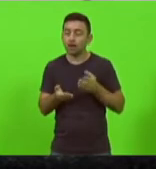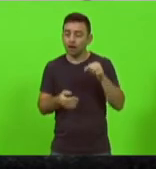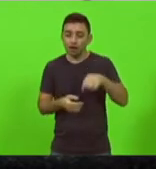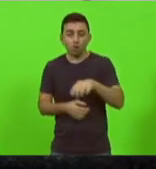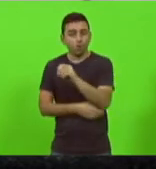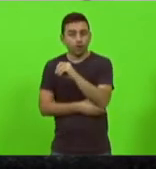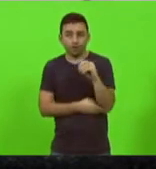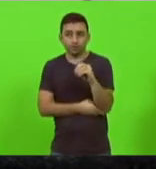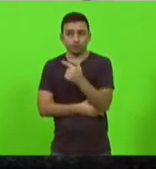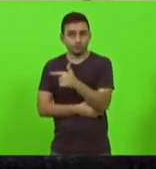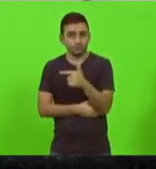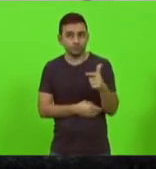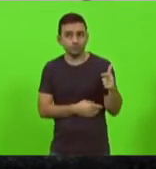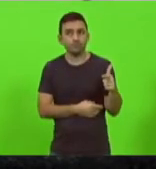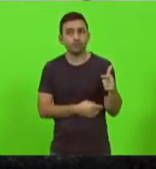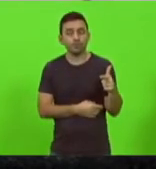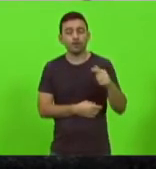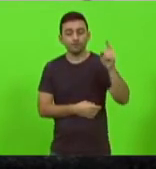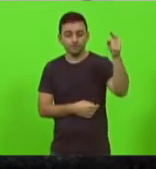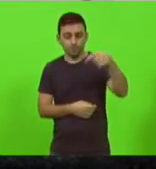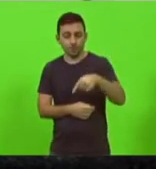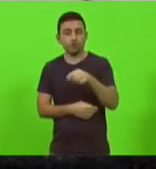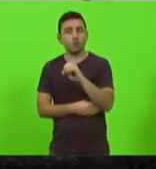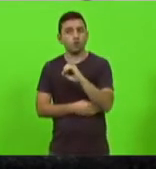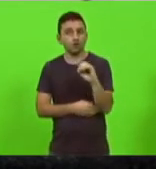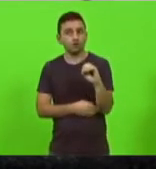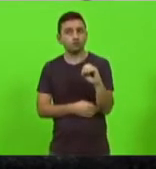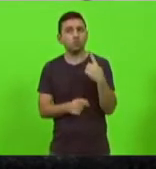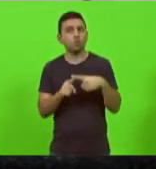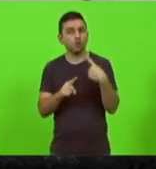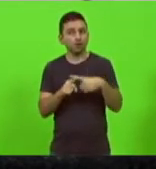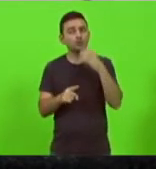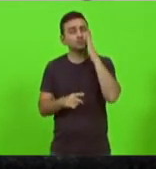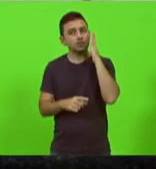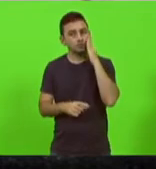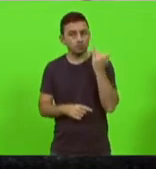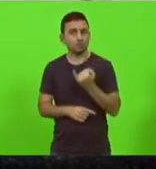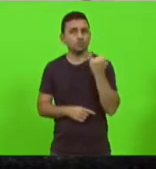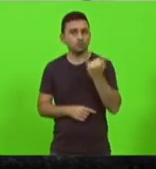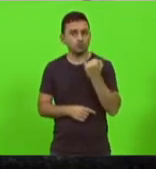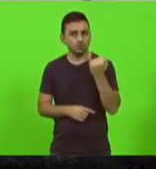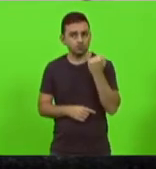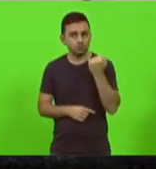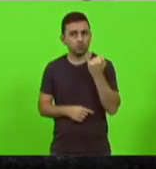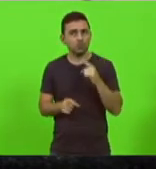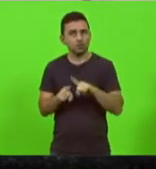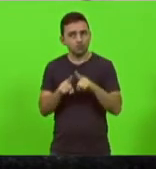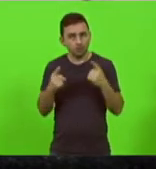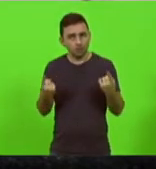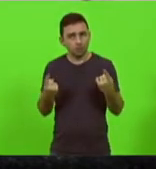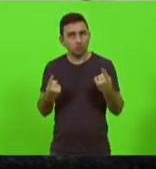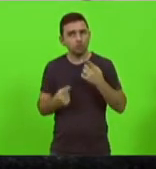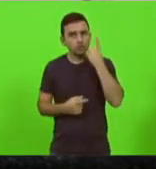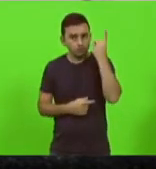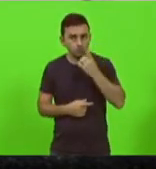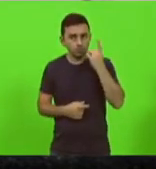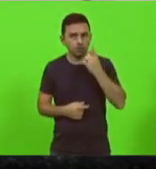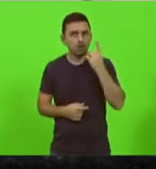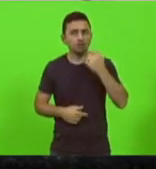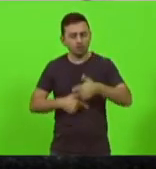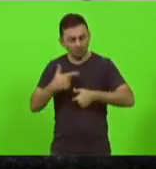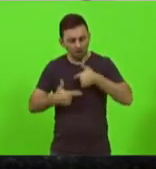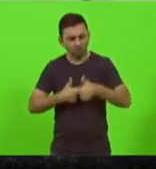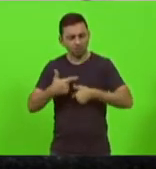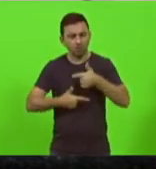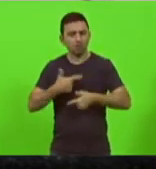trazer do oeste porque nós sabemos o quanto é importante então os deputados tem trabalhado muito